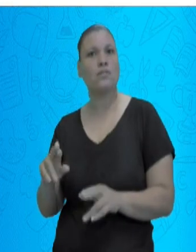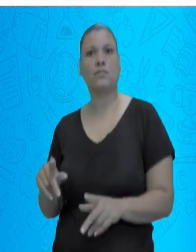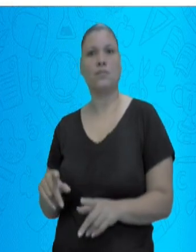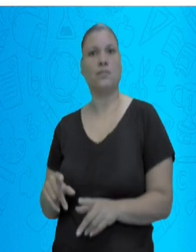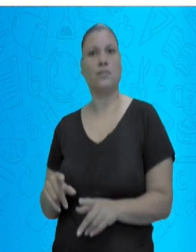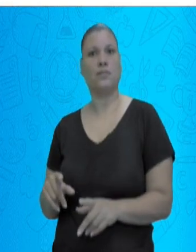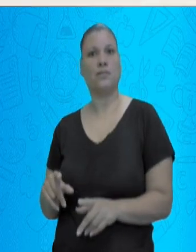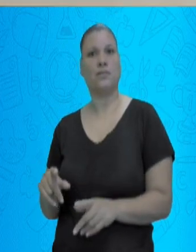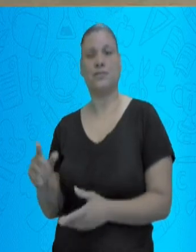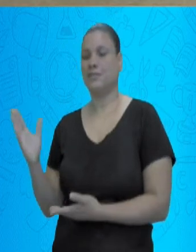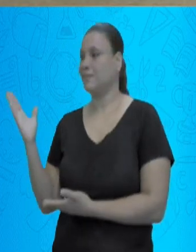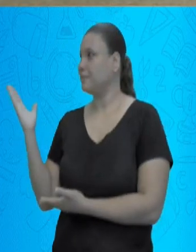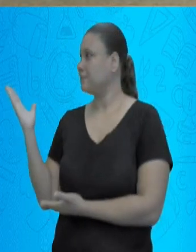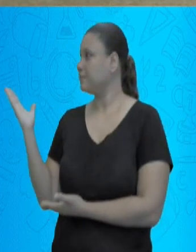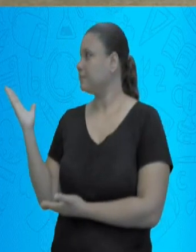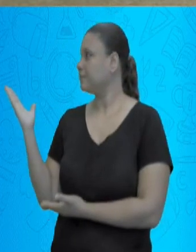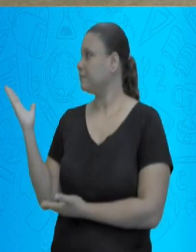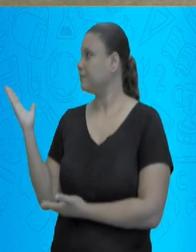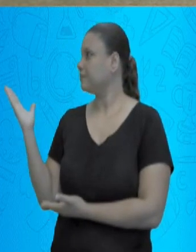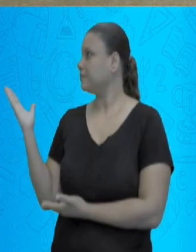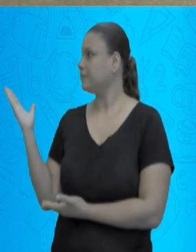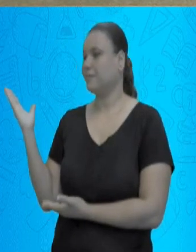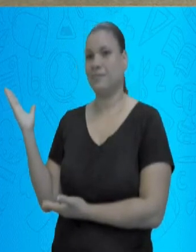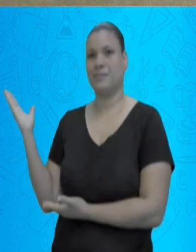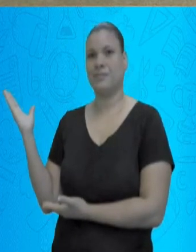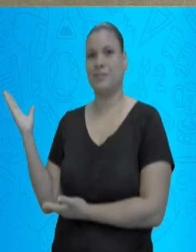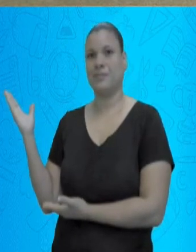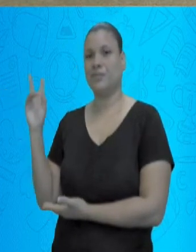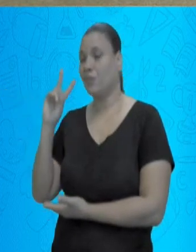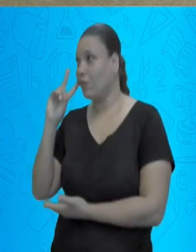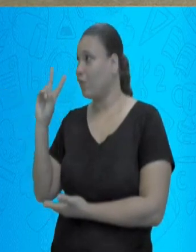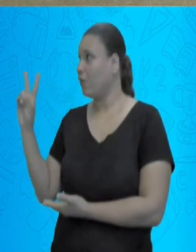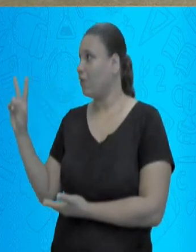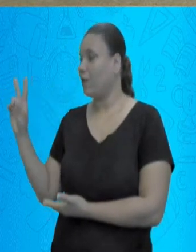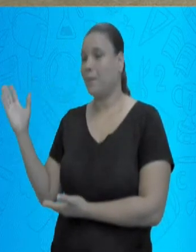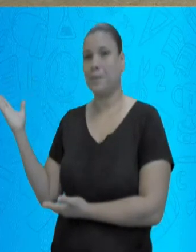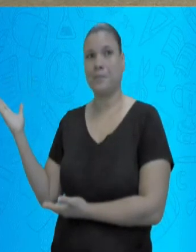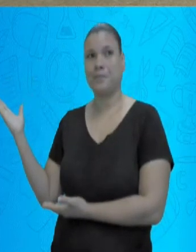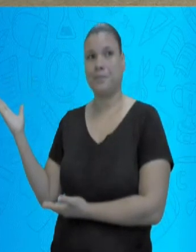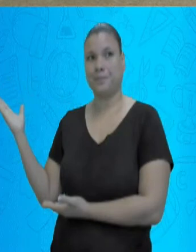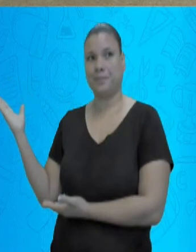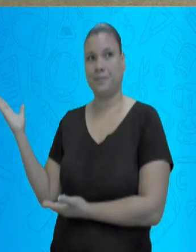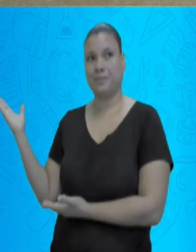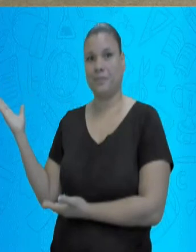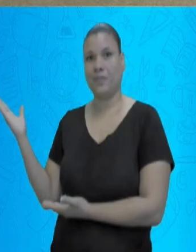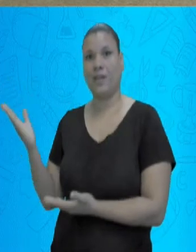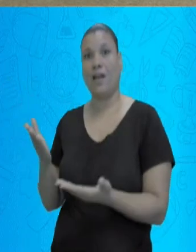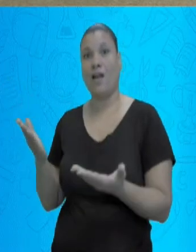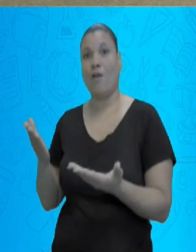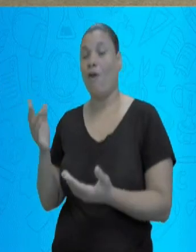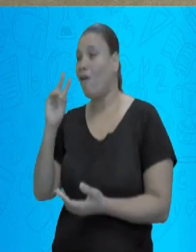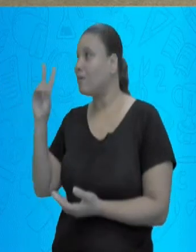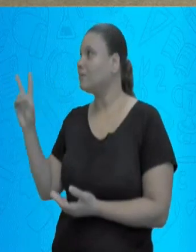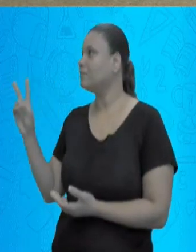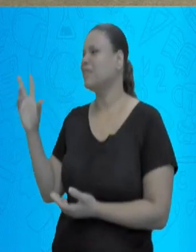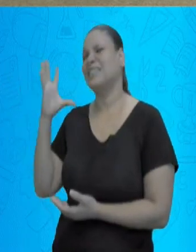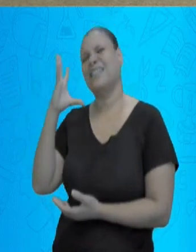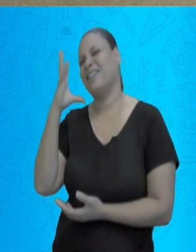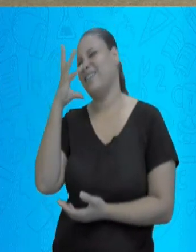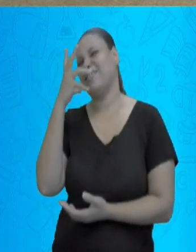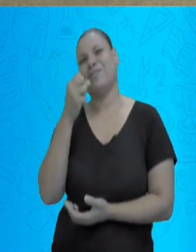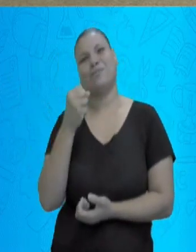criatividade. Os méritos para Brenda, Emanuel, né? Olha que lindo. Olha. Olha esse monstro.